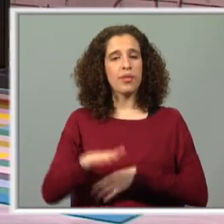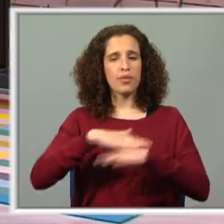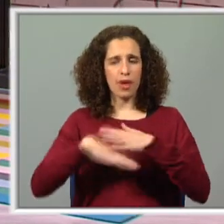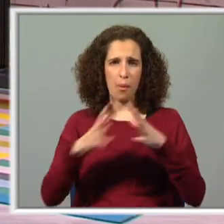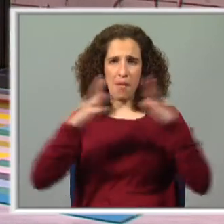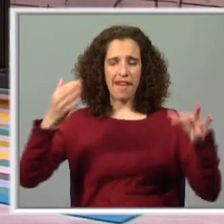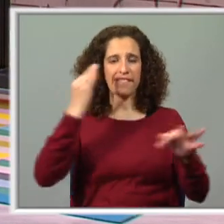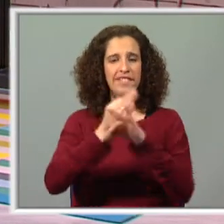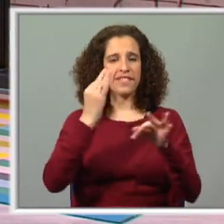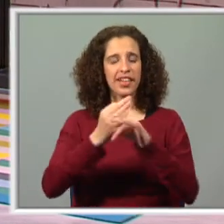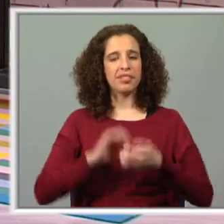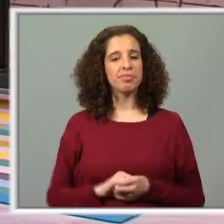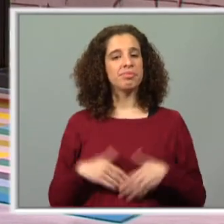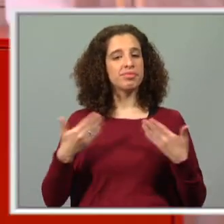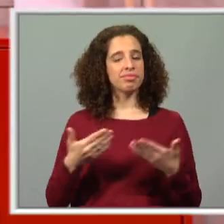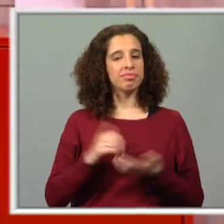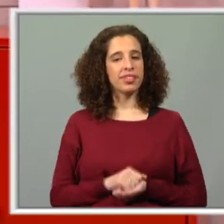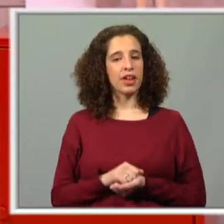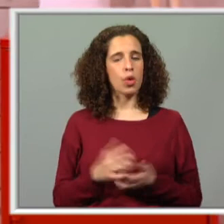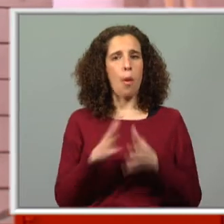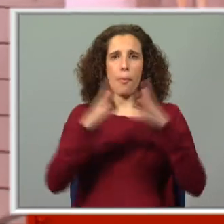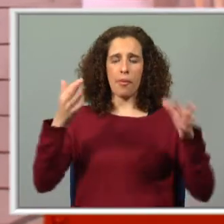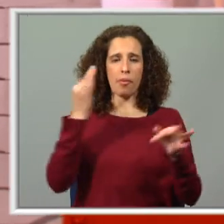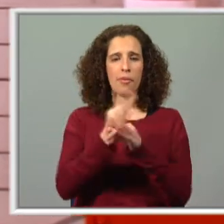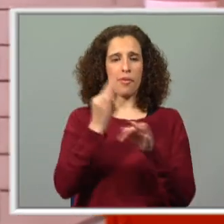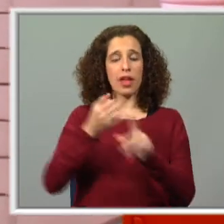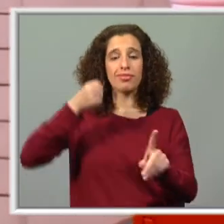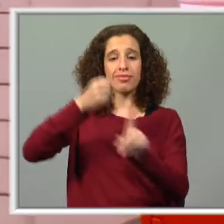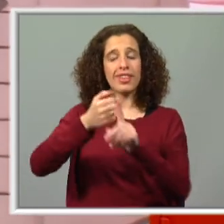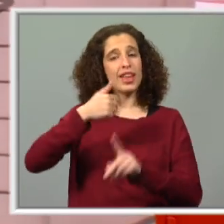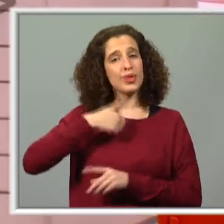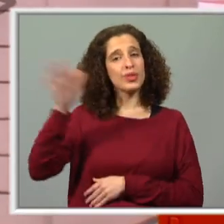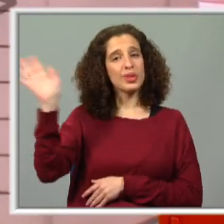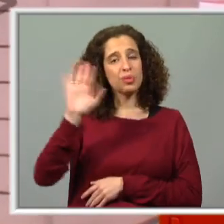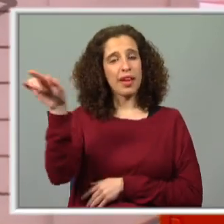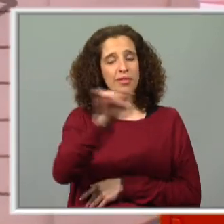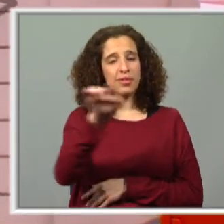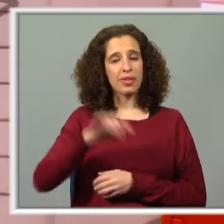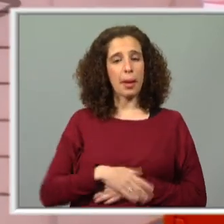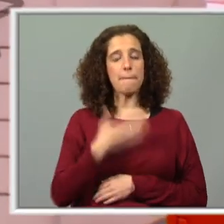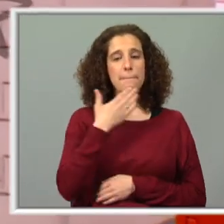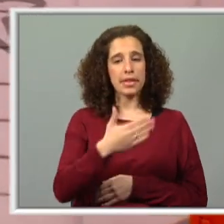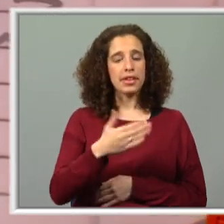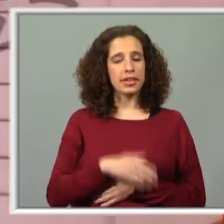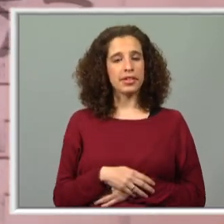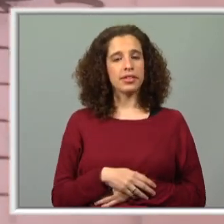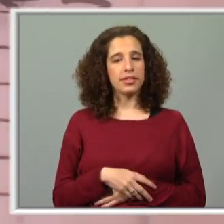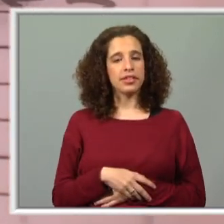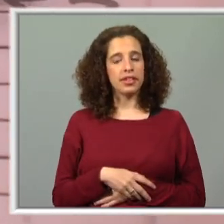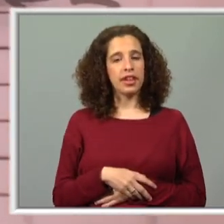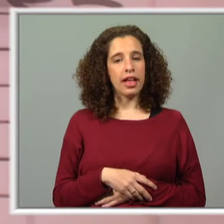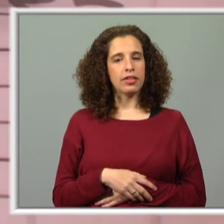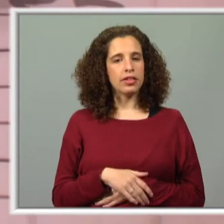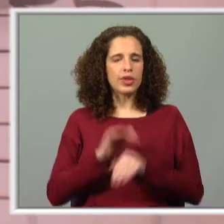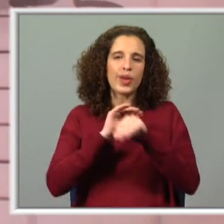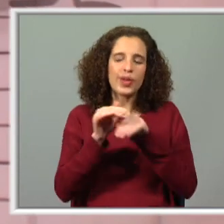uma grande festa. Ora, e com uma grande festa e este desafio, eu vou despedir-me de vós, pedindo-vos que sejam